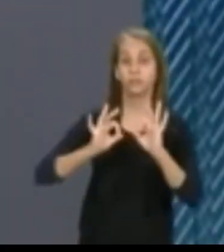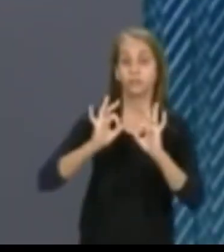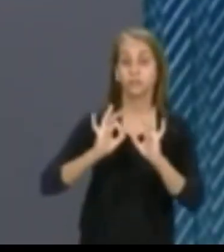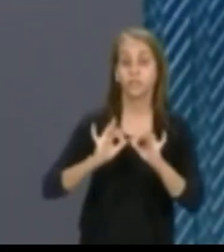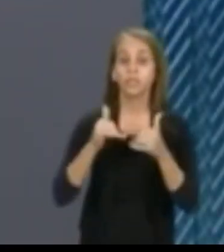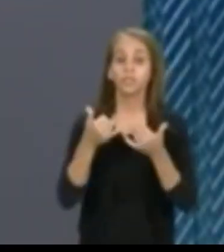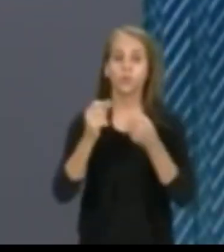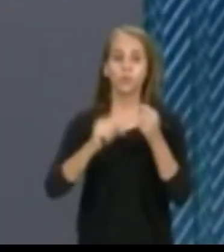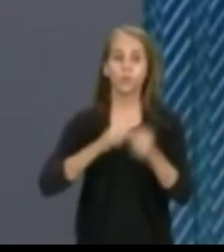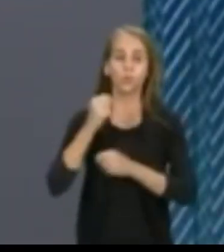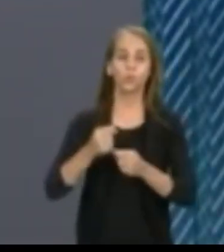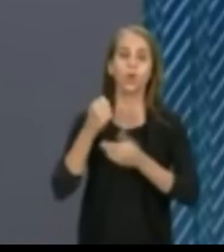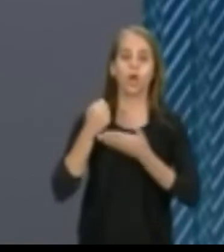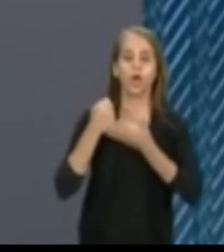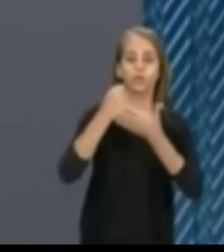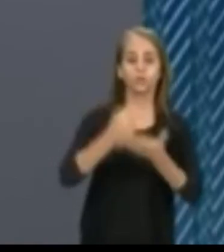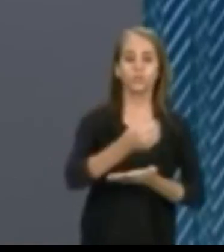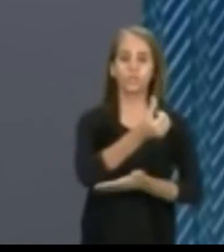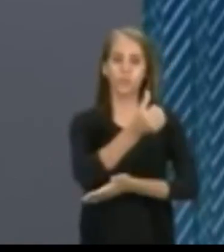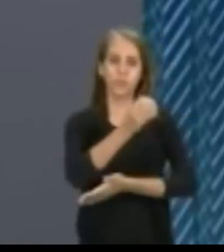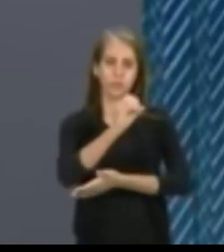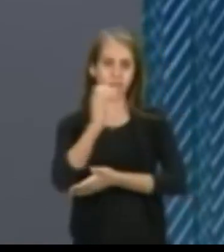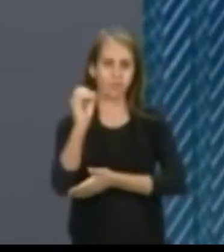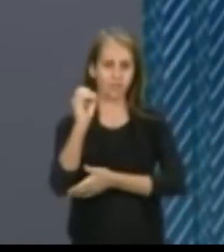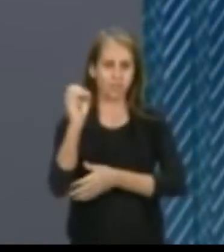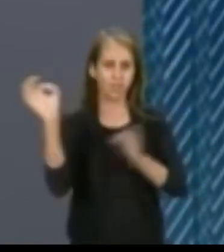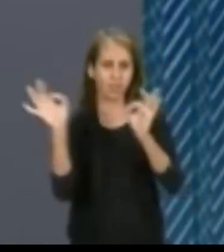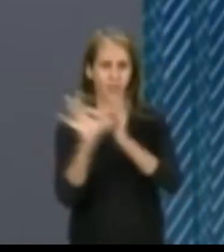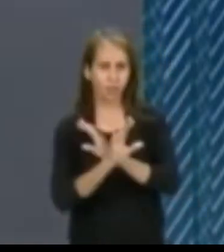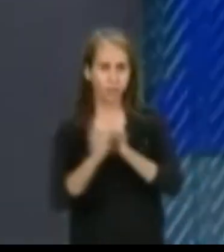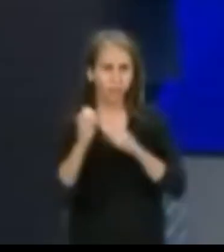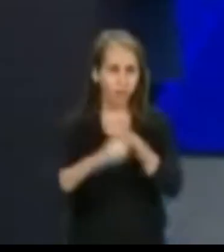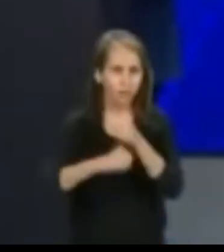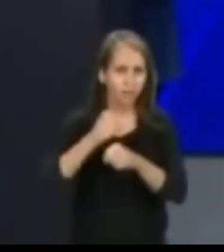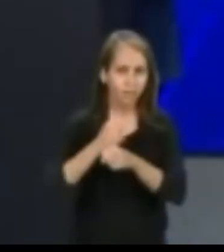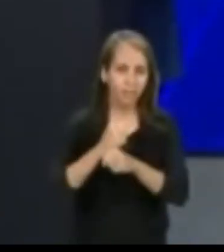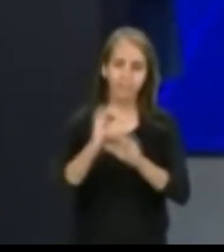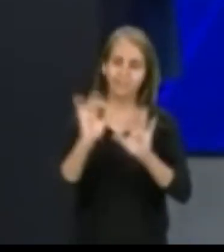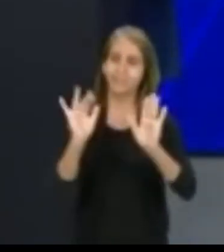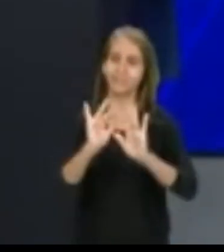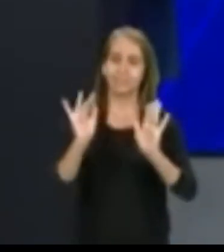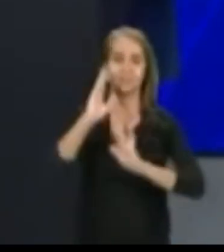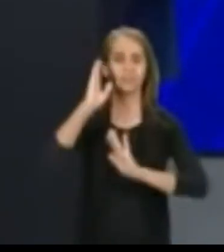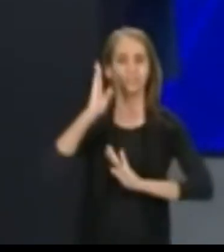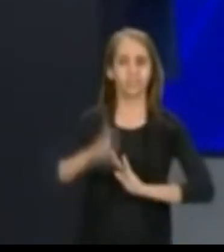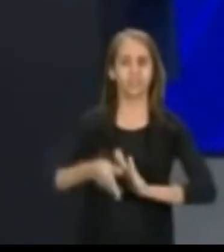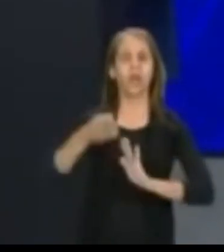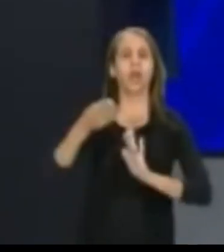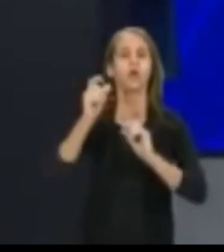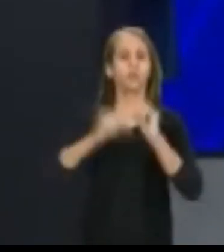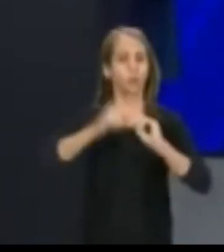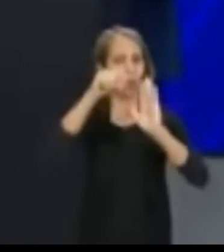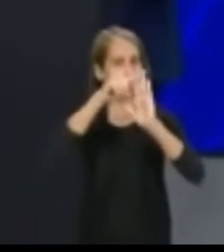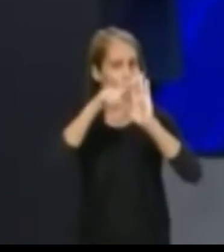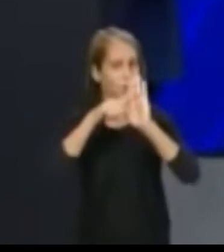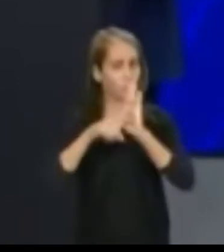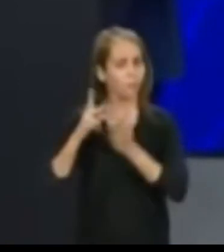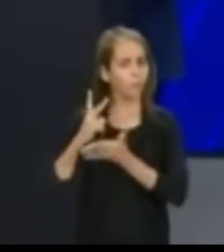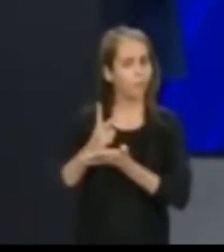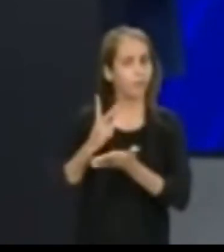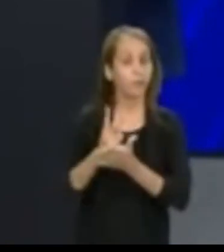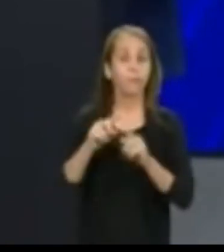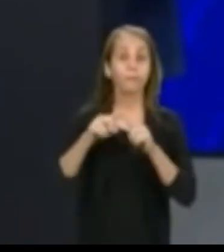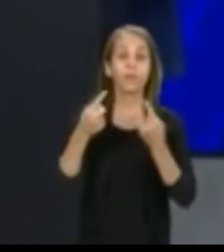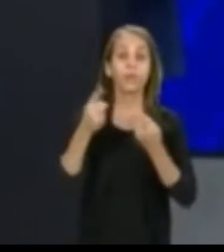O auxílio Brasil de R 600,00 não termina no ano que vem, tem orçamento para ano que vem, já é um programa permanente. Agora, na questão da